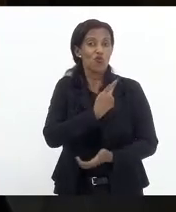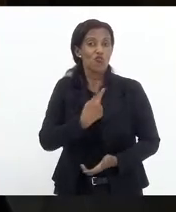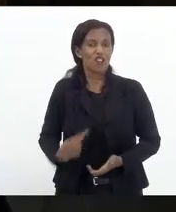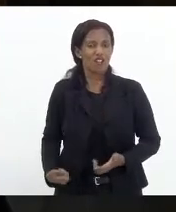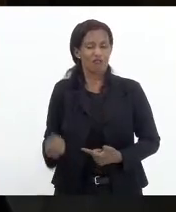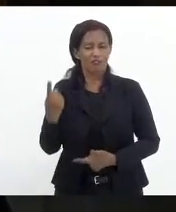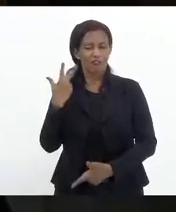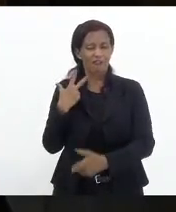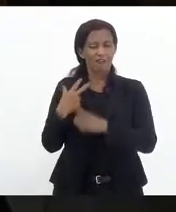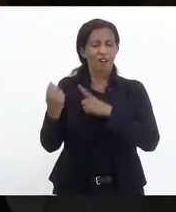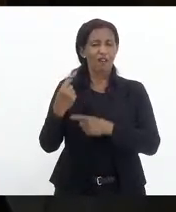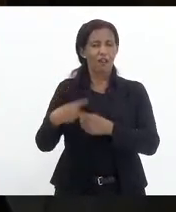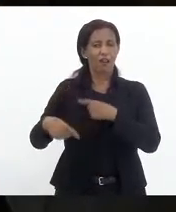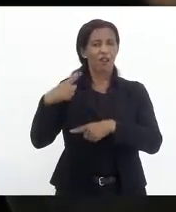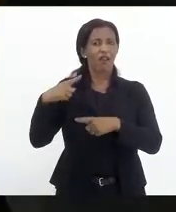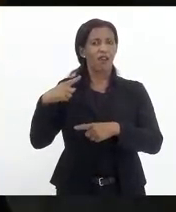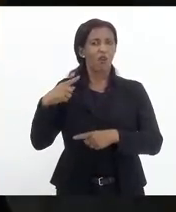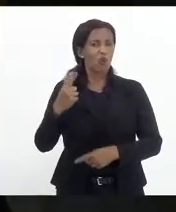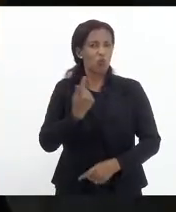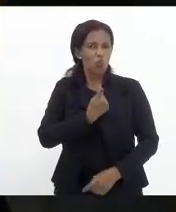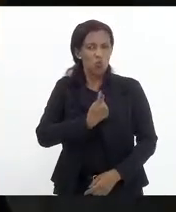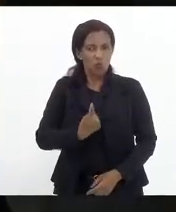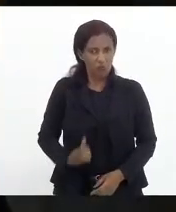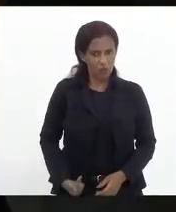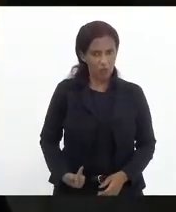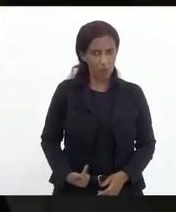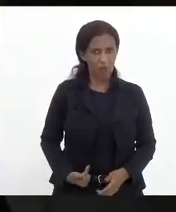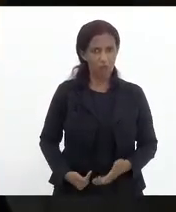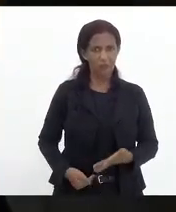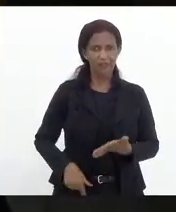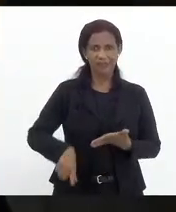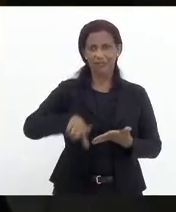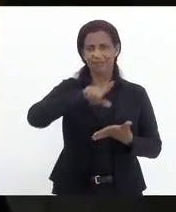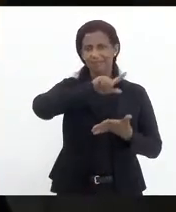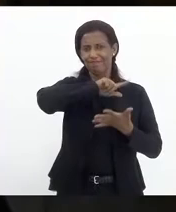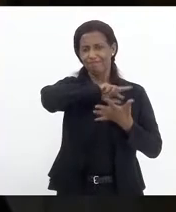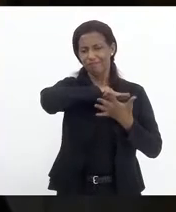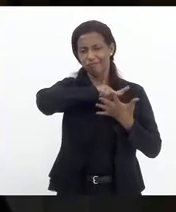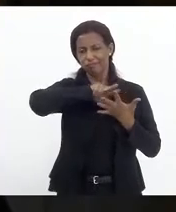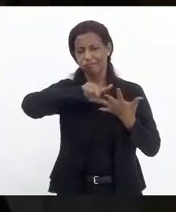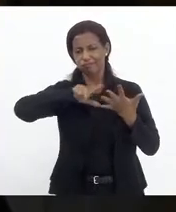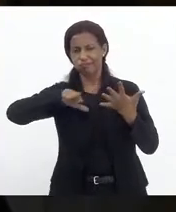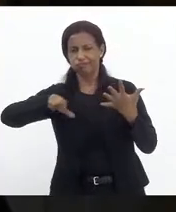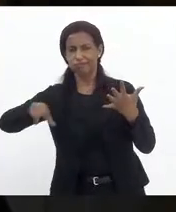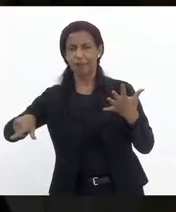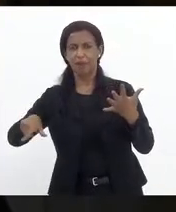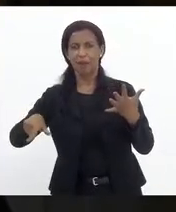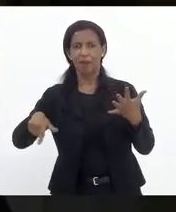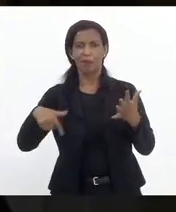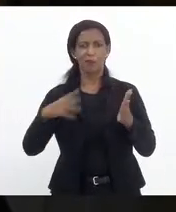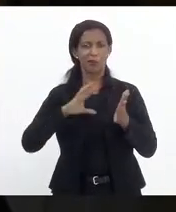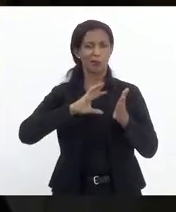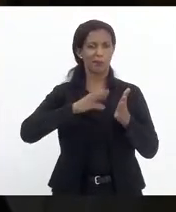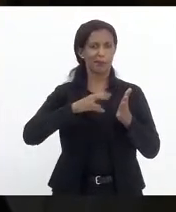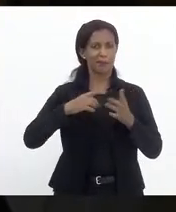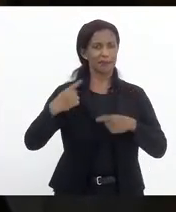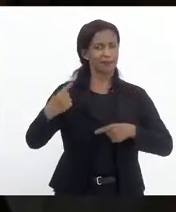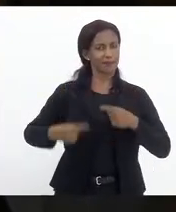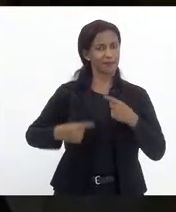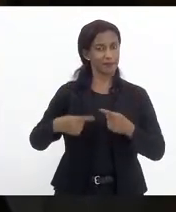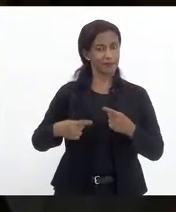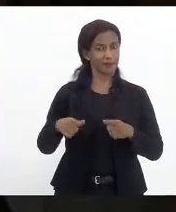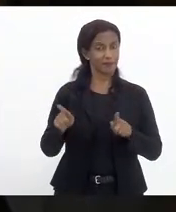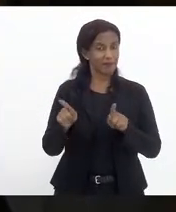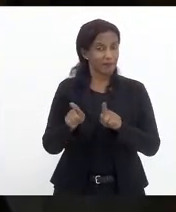que está fatiado pelos partidos políticos e sem